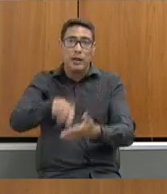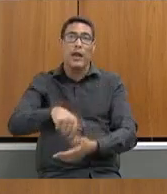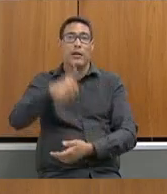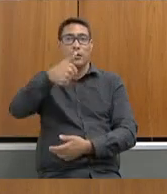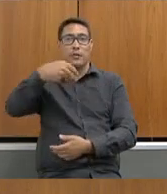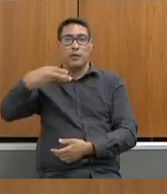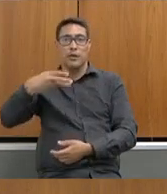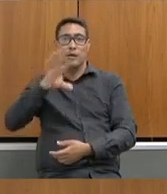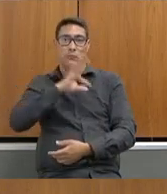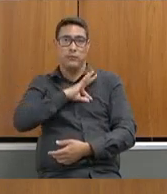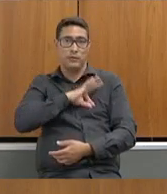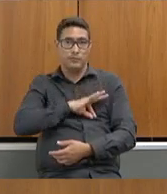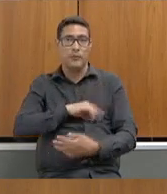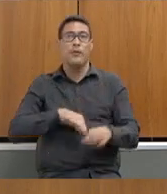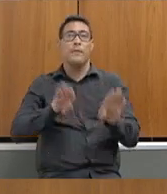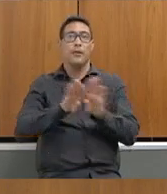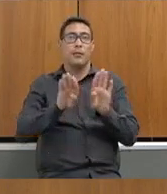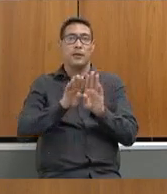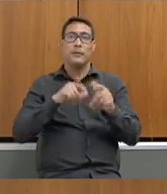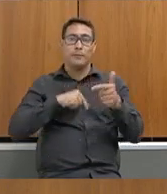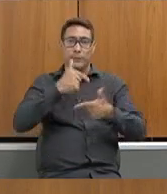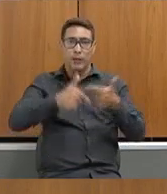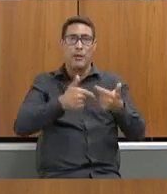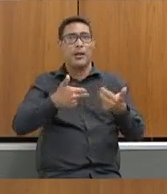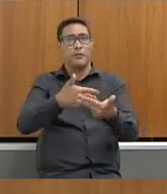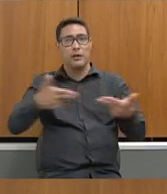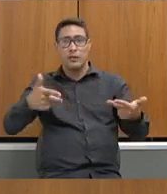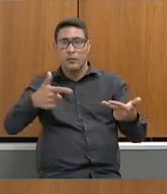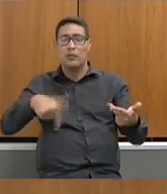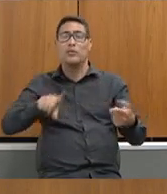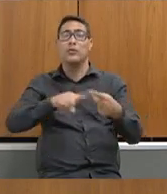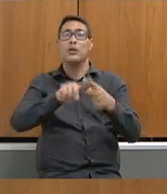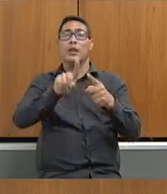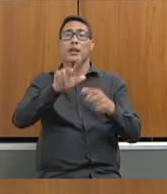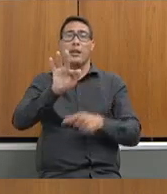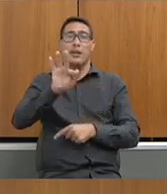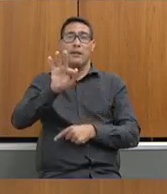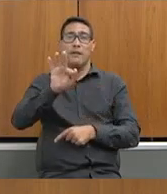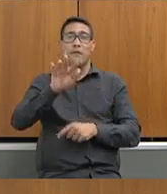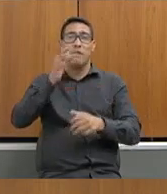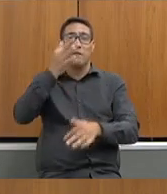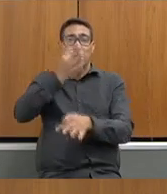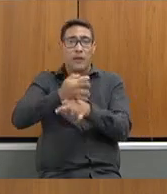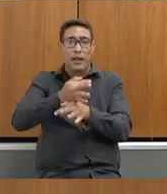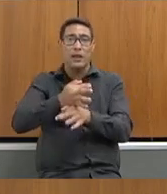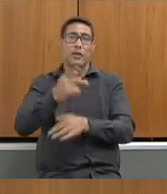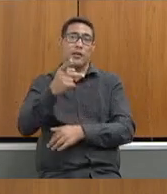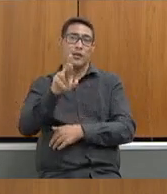eu tinha que trabalhar em vários pontos. Férias-prêmio, nós temos um cronograma que a CEPLAG está, sim,